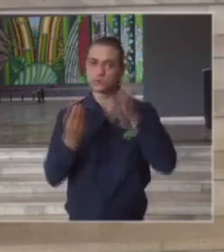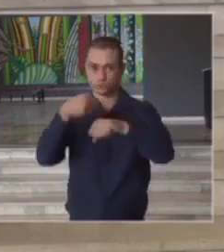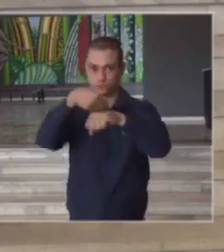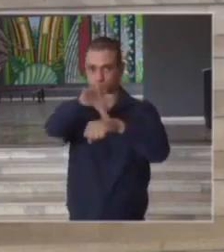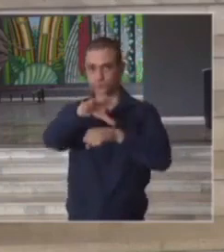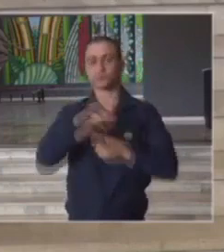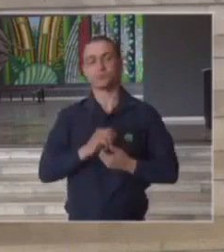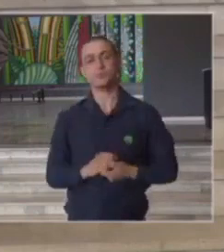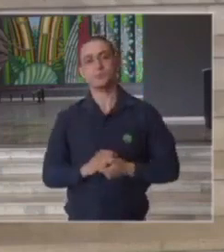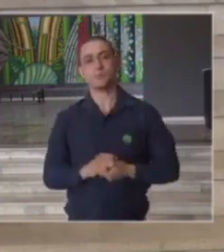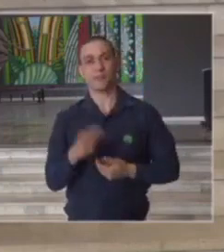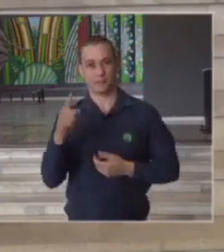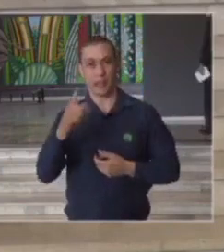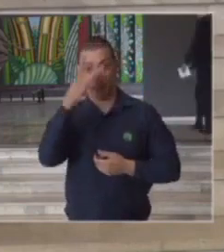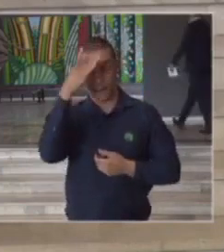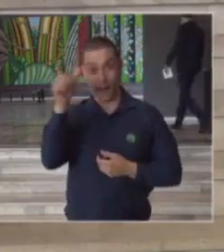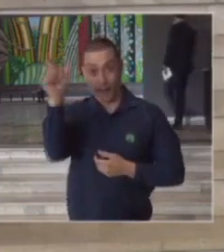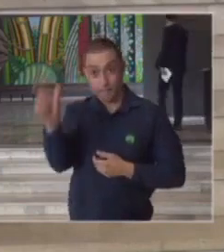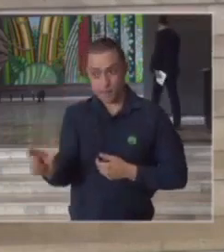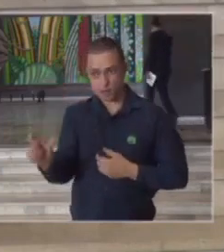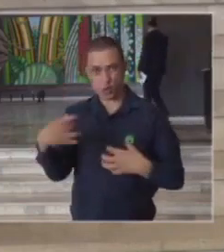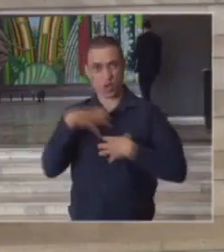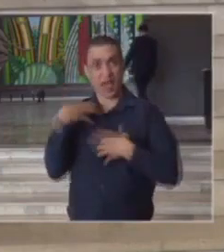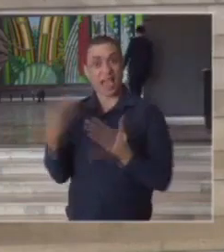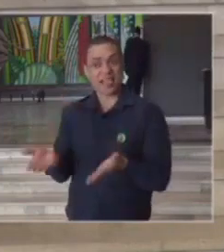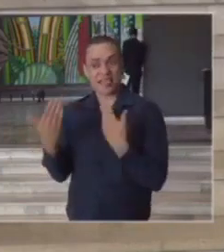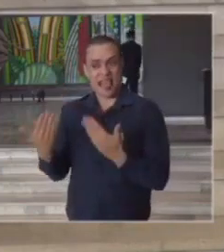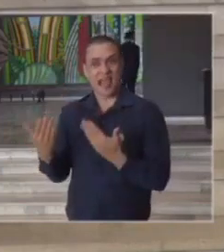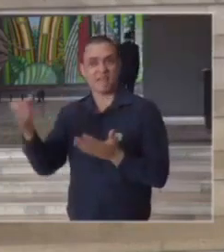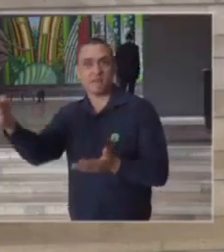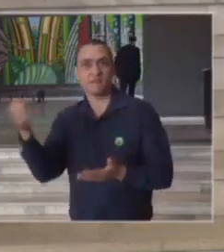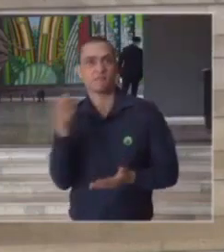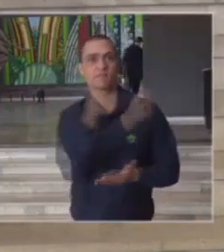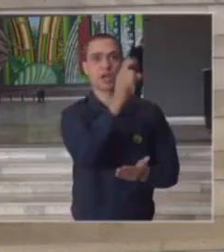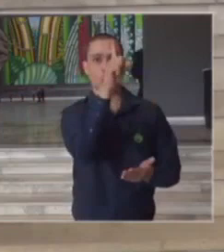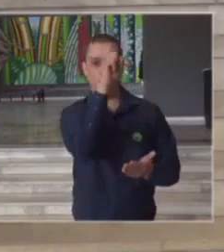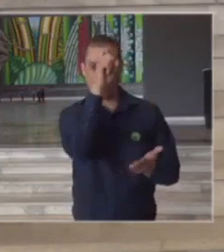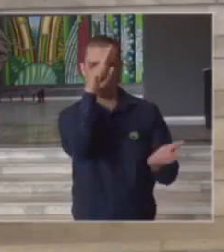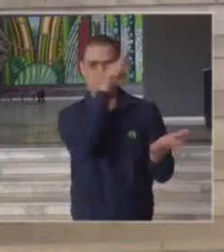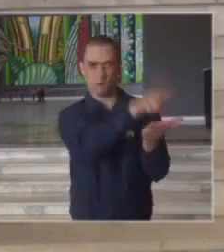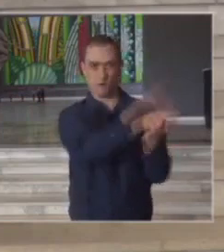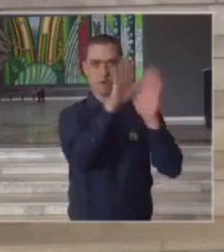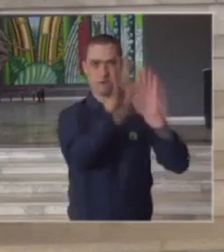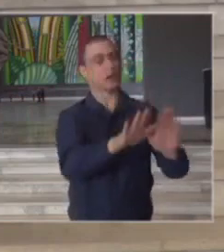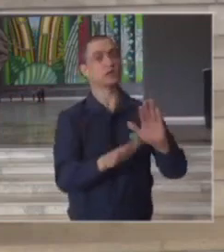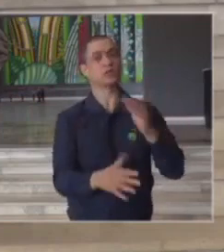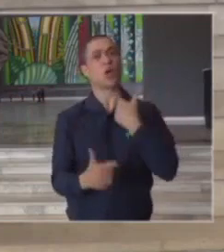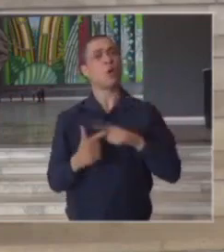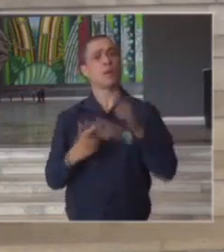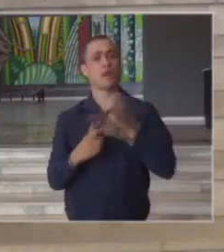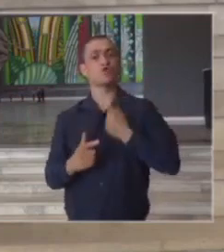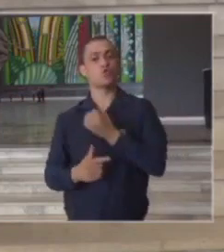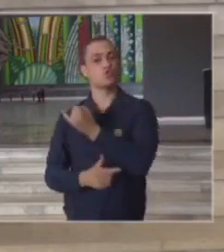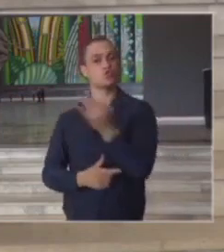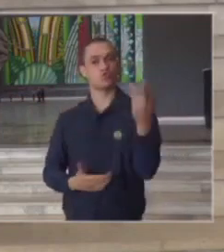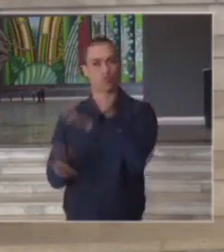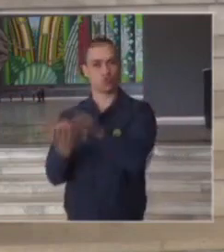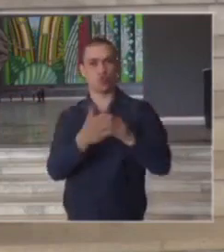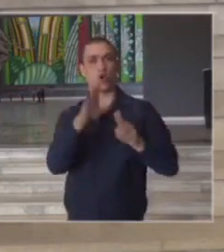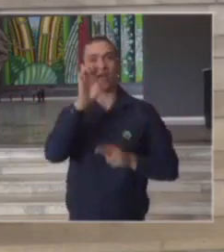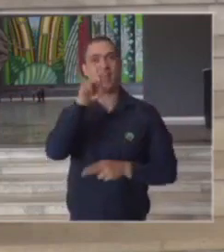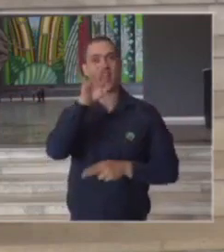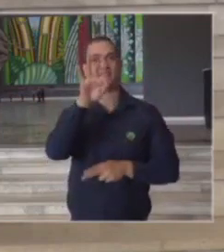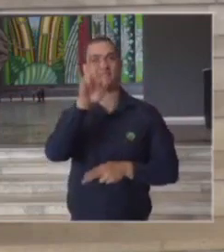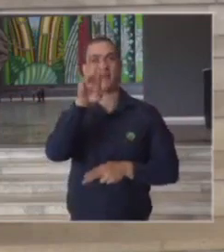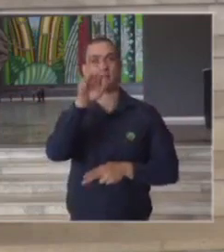dos casos mais leves serem internados não existe um problema maior no número de leitos de enfermaria